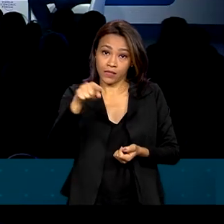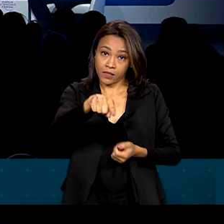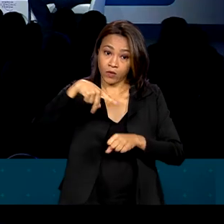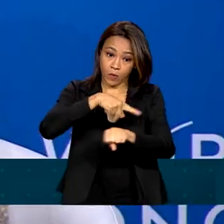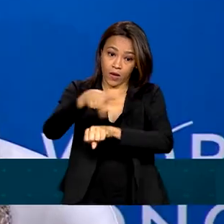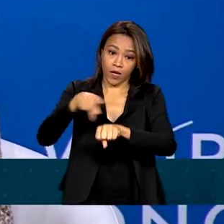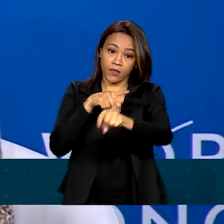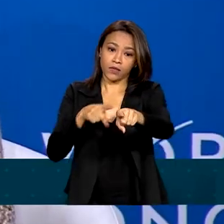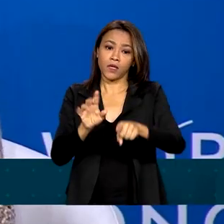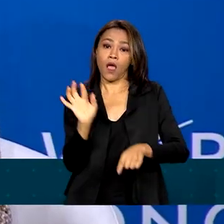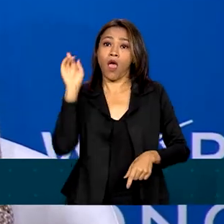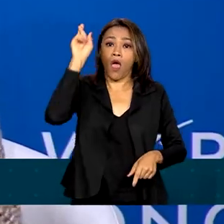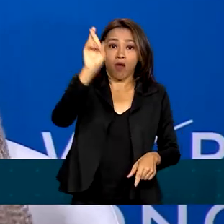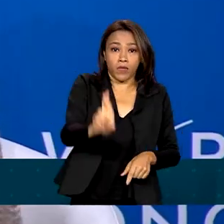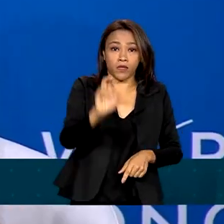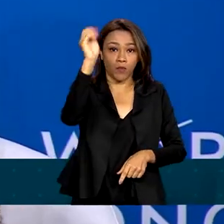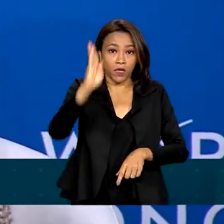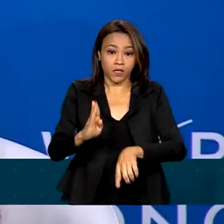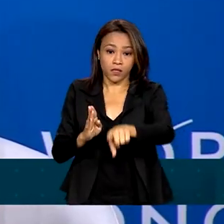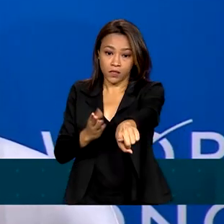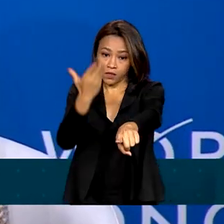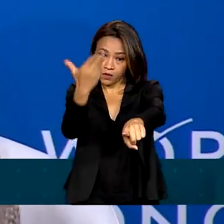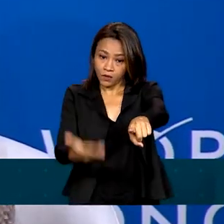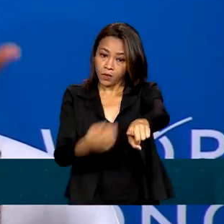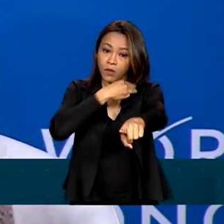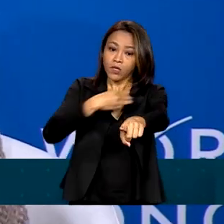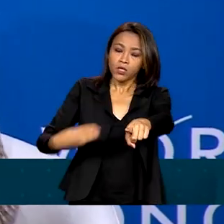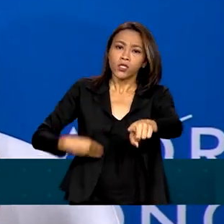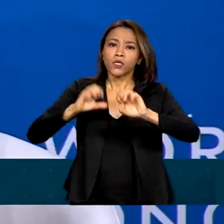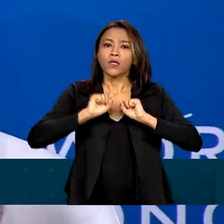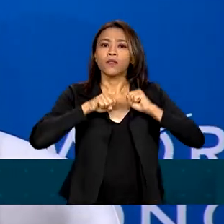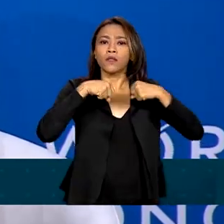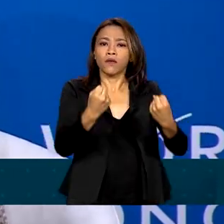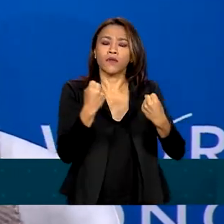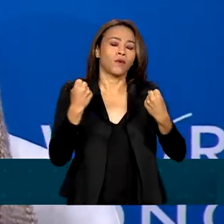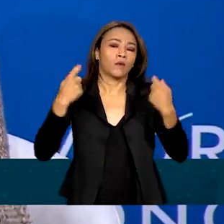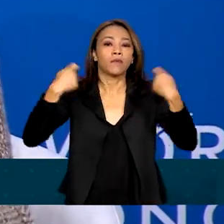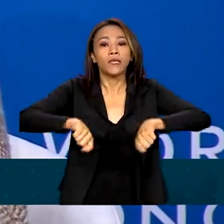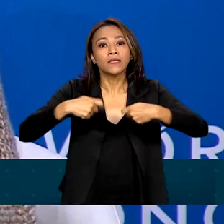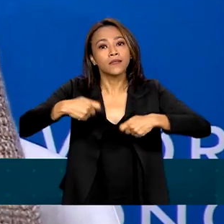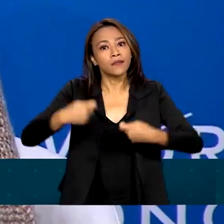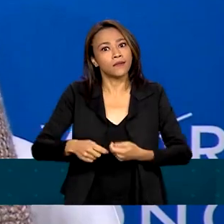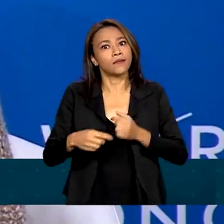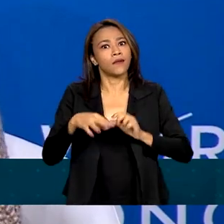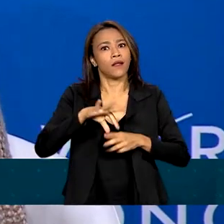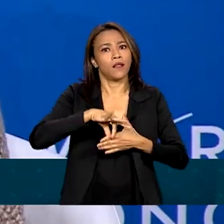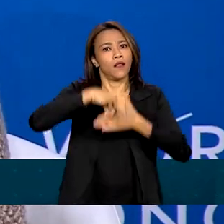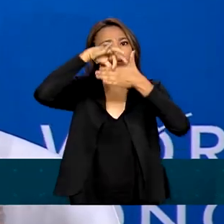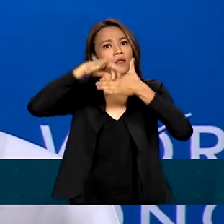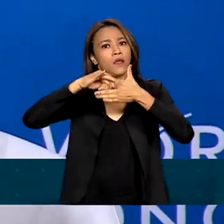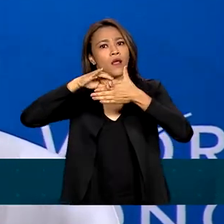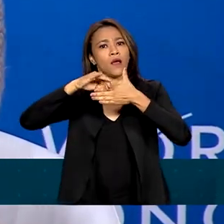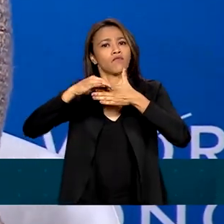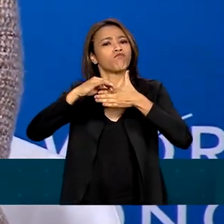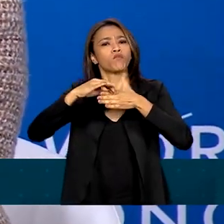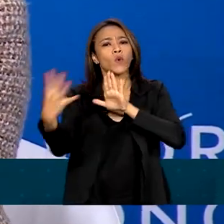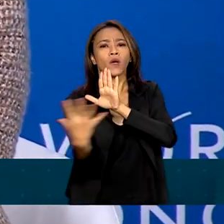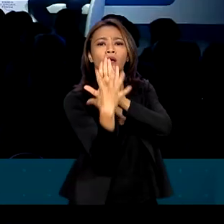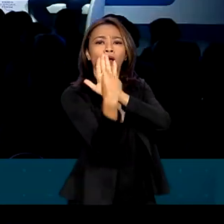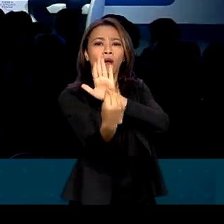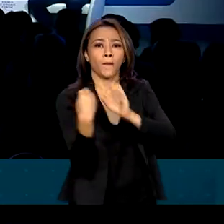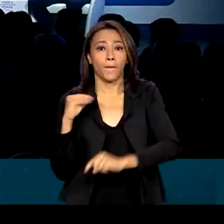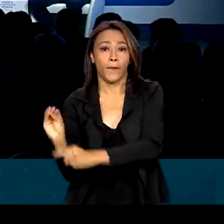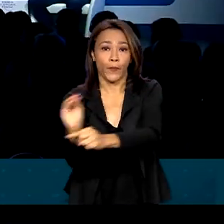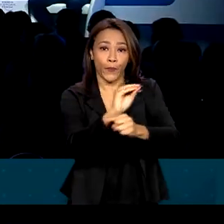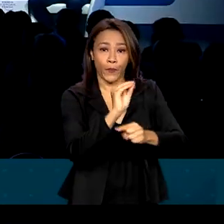na discussão, a ministra do Meio Ambiente, Marina Silva, defendeu que é preciso liderar pelo exemplo, protegendo o meio ambiente,